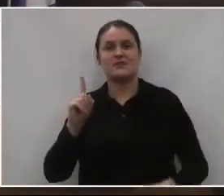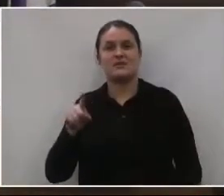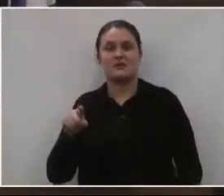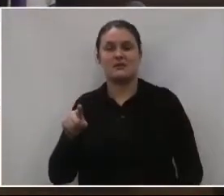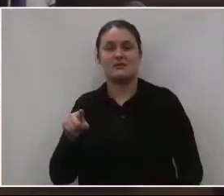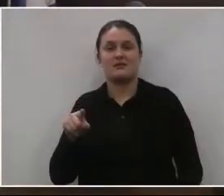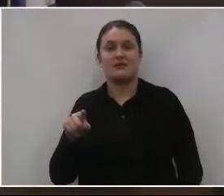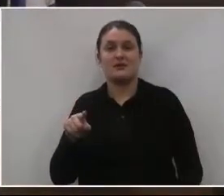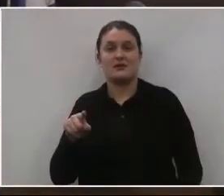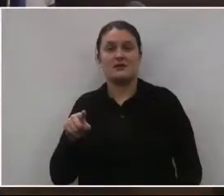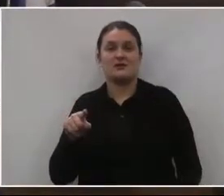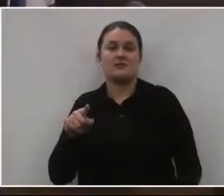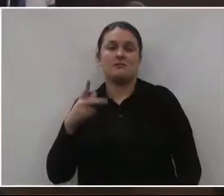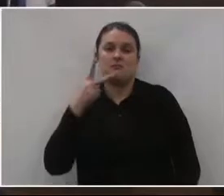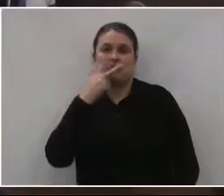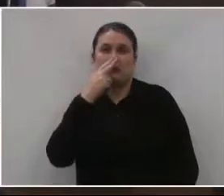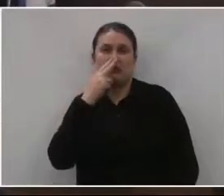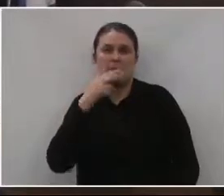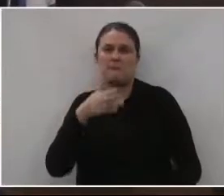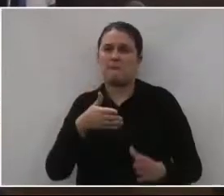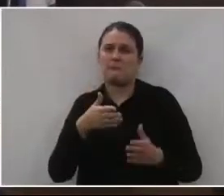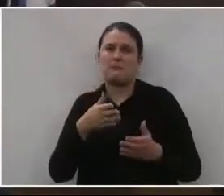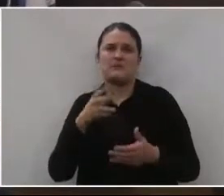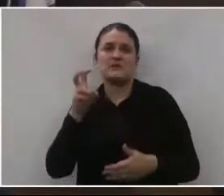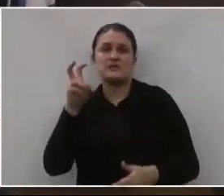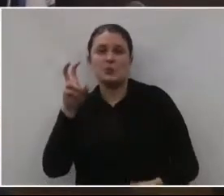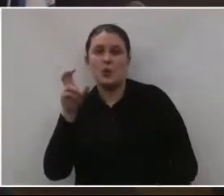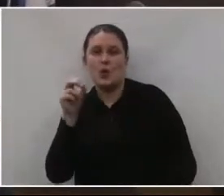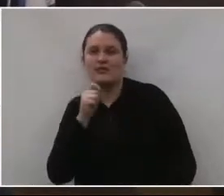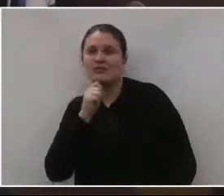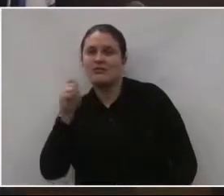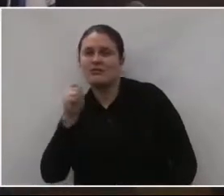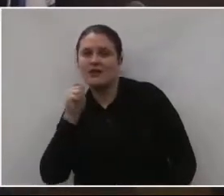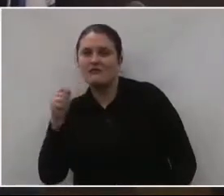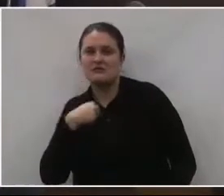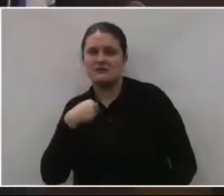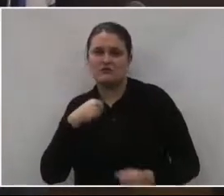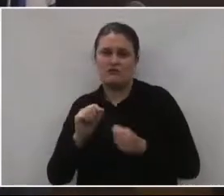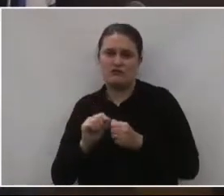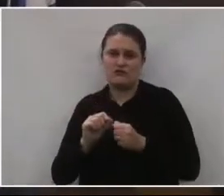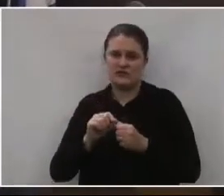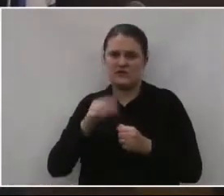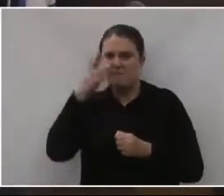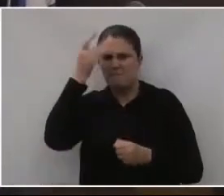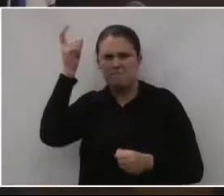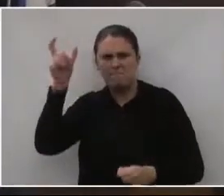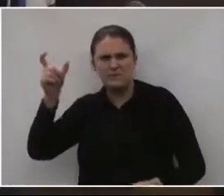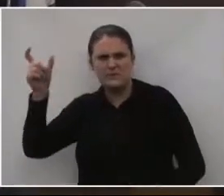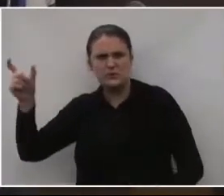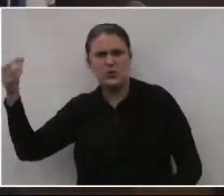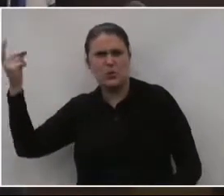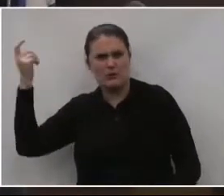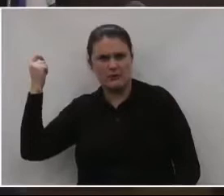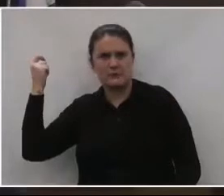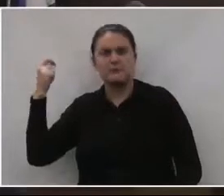que nessas mais de 50 entrevistas que eu fiz com pessoas da época,